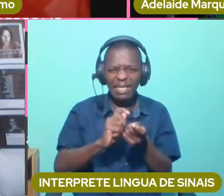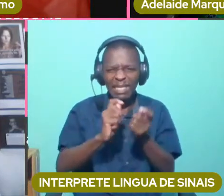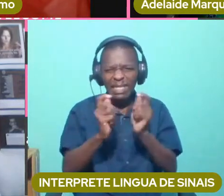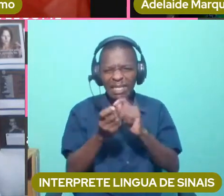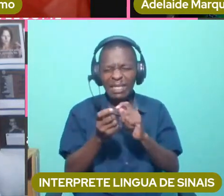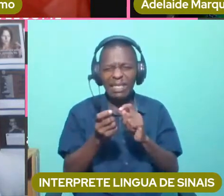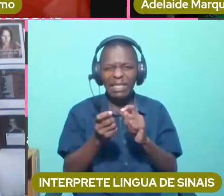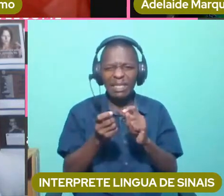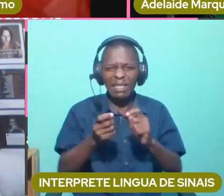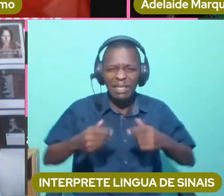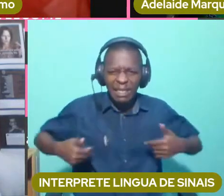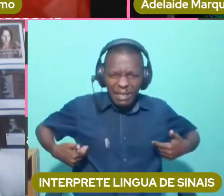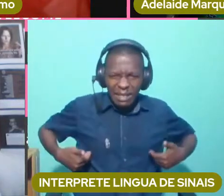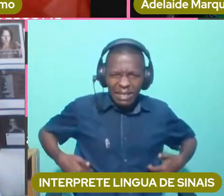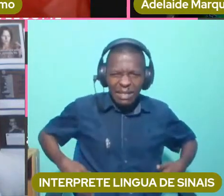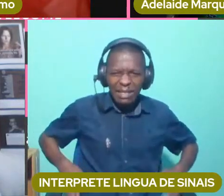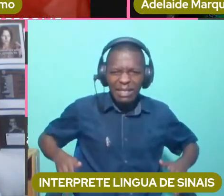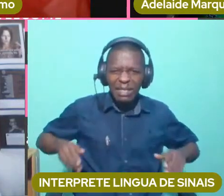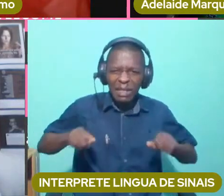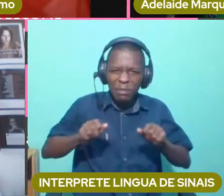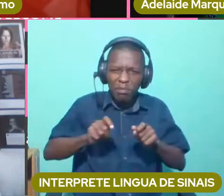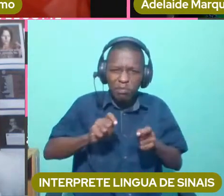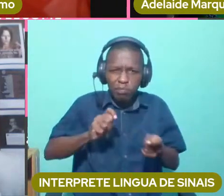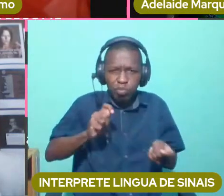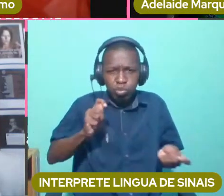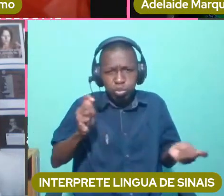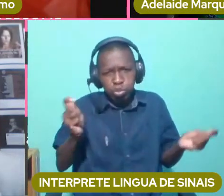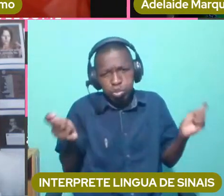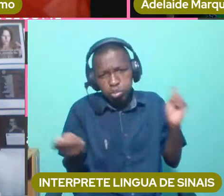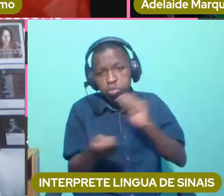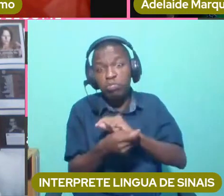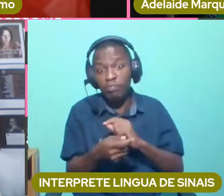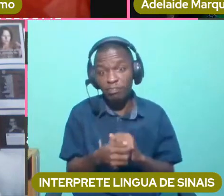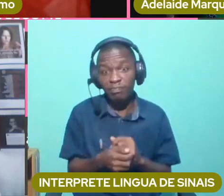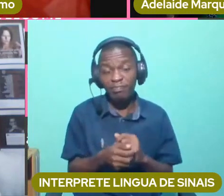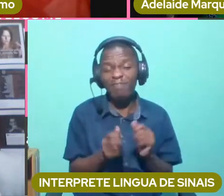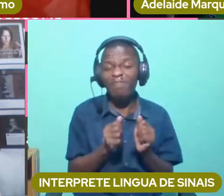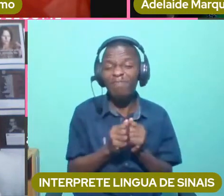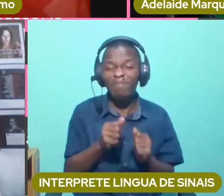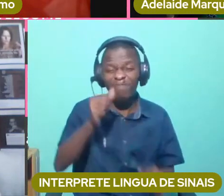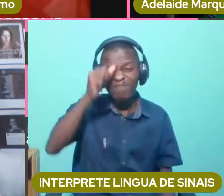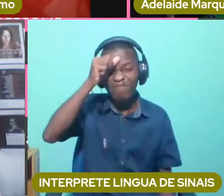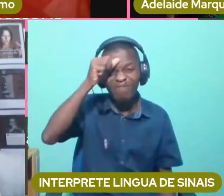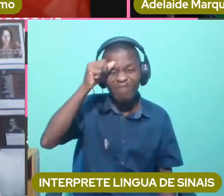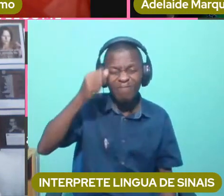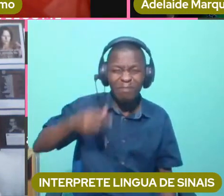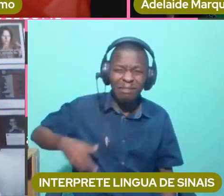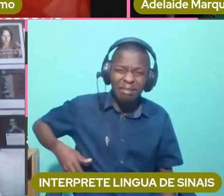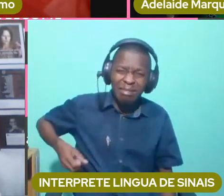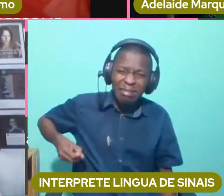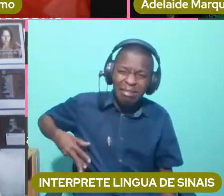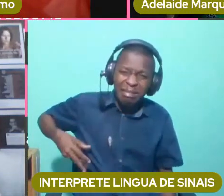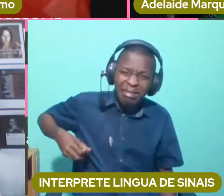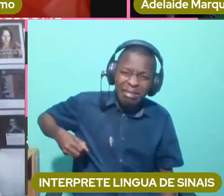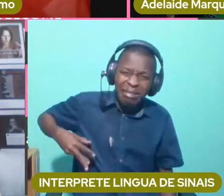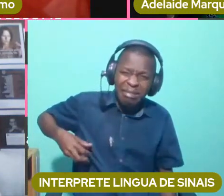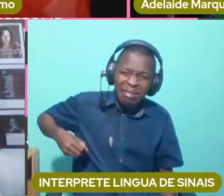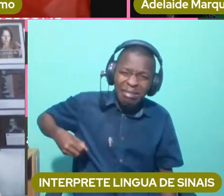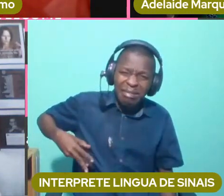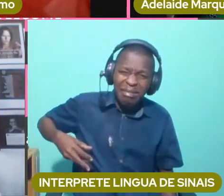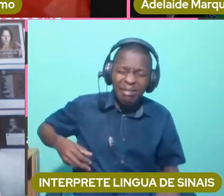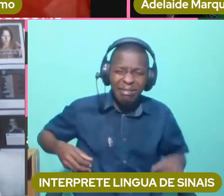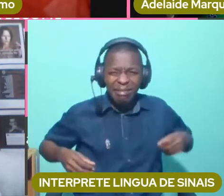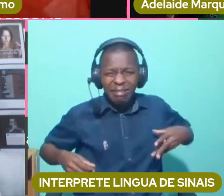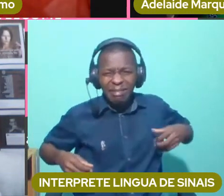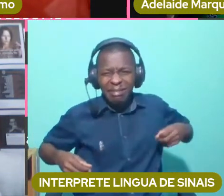muito dolorosa, porque provocava muitas dores, as picadas elétricas no meu corpo.